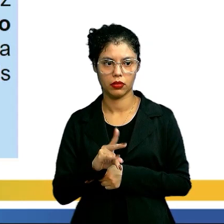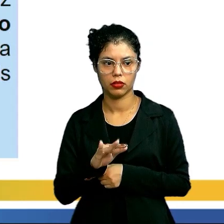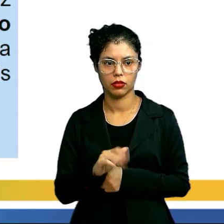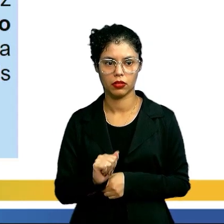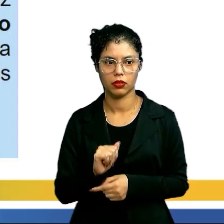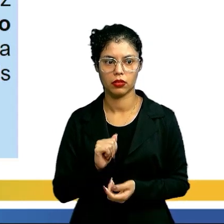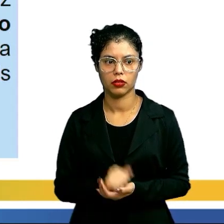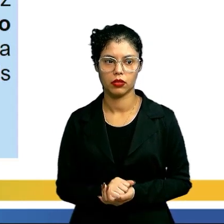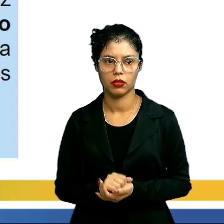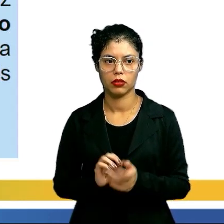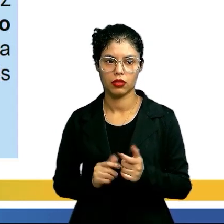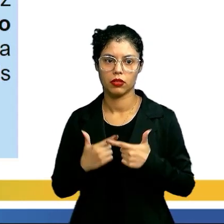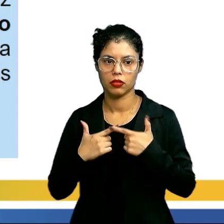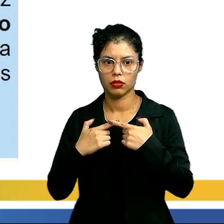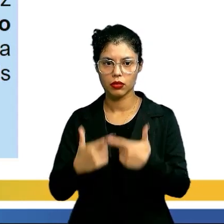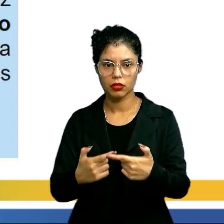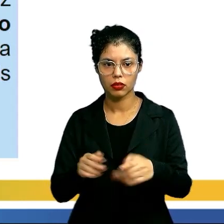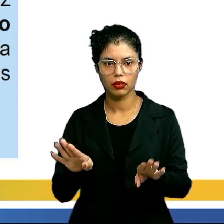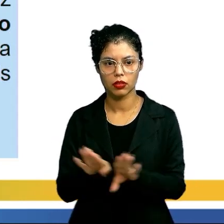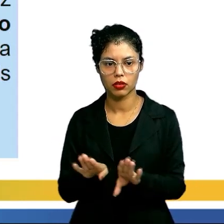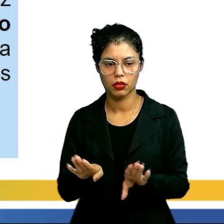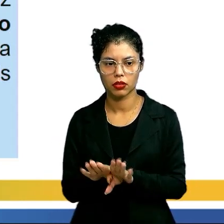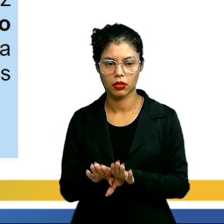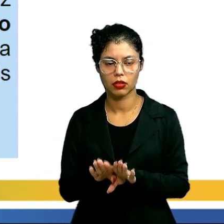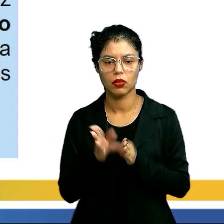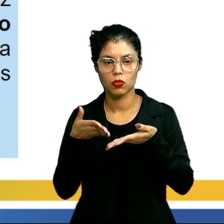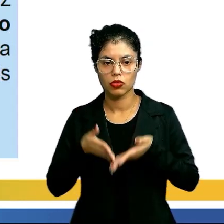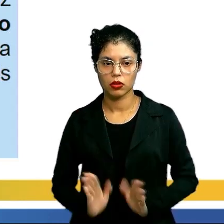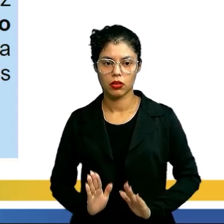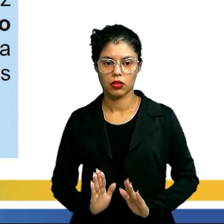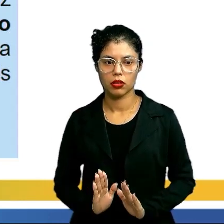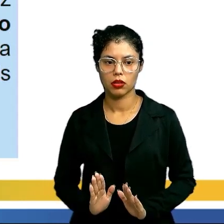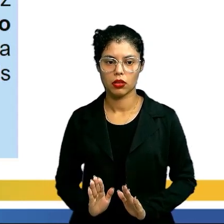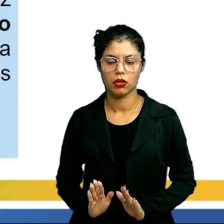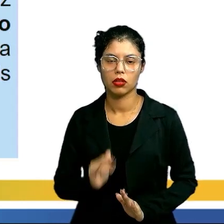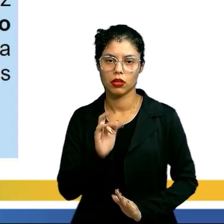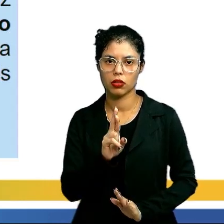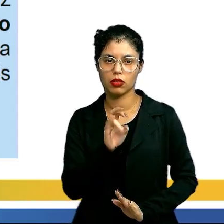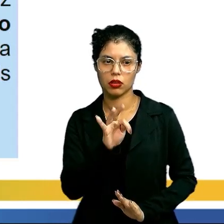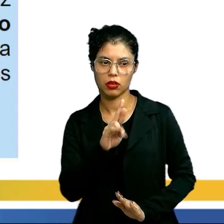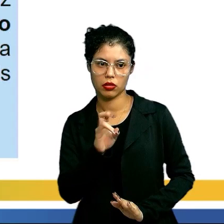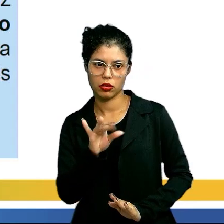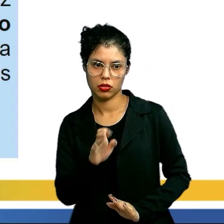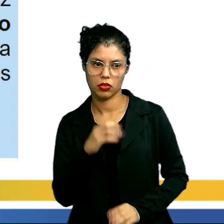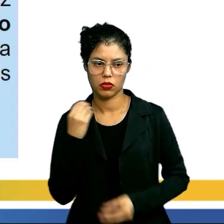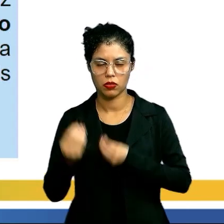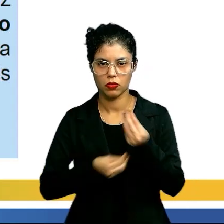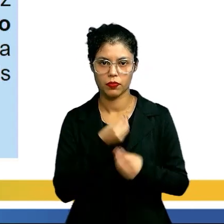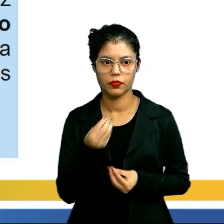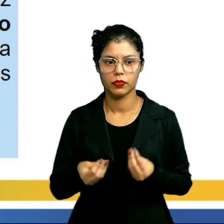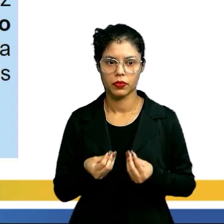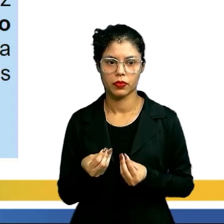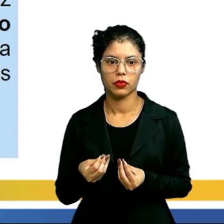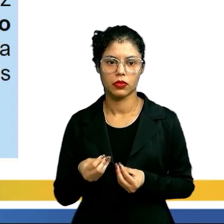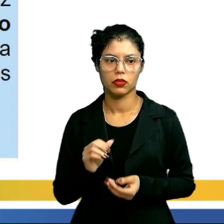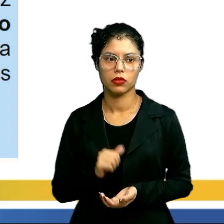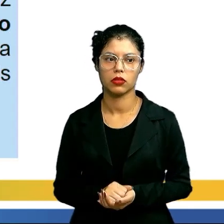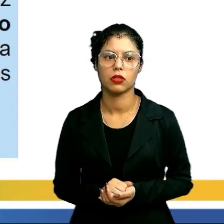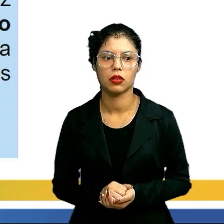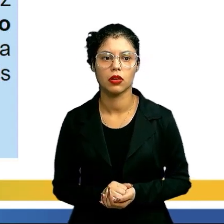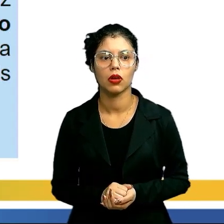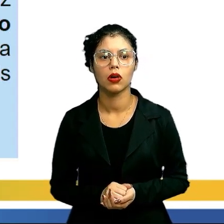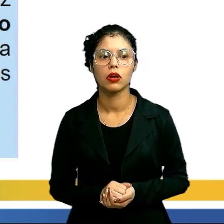armada para o nascimento do ressentimento. Como diz Nietzsche, o